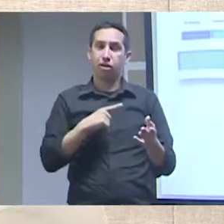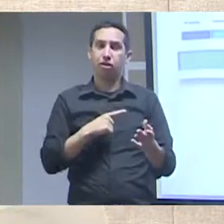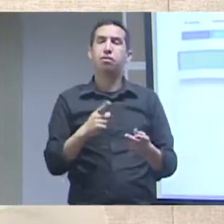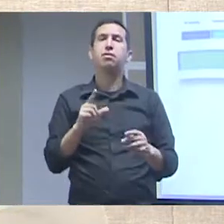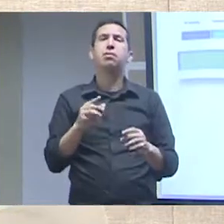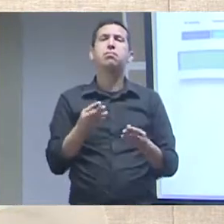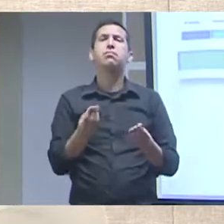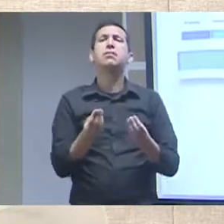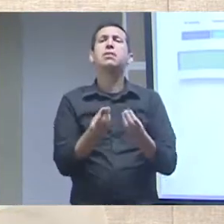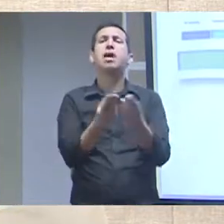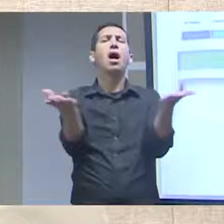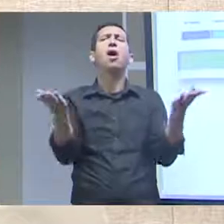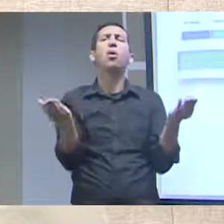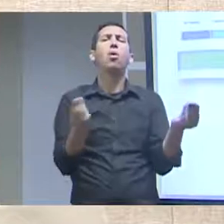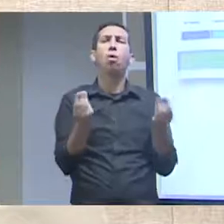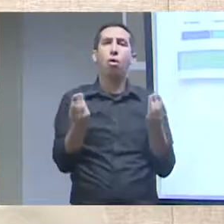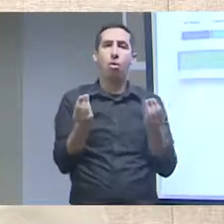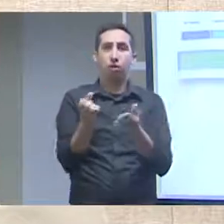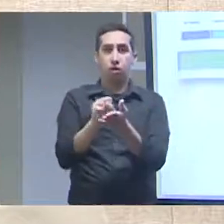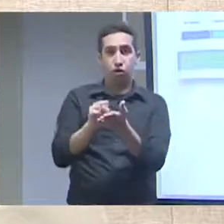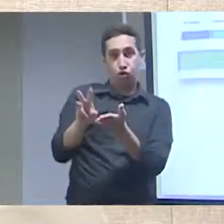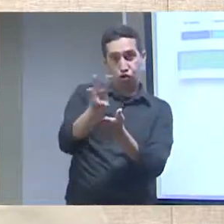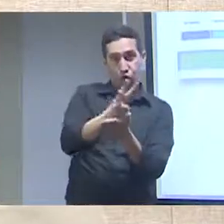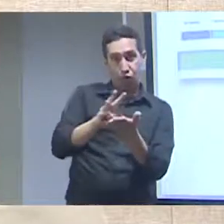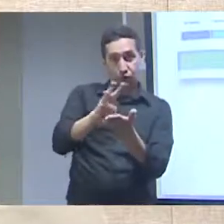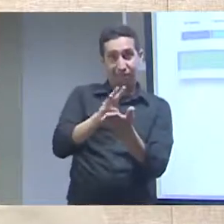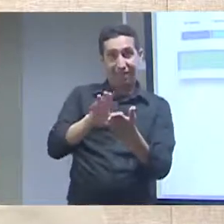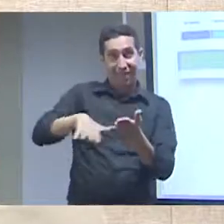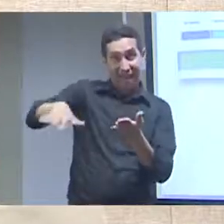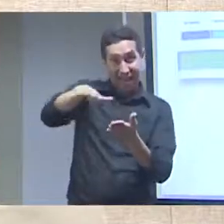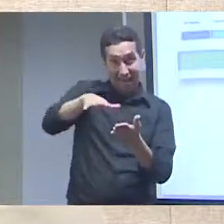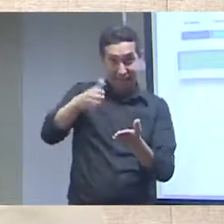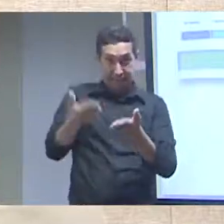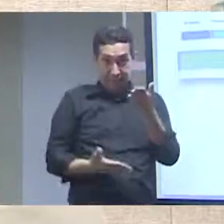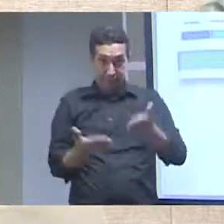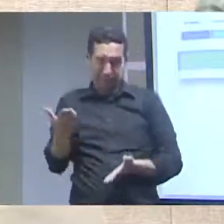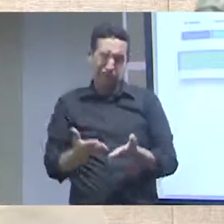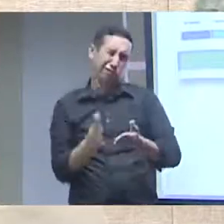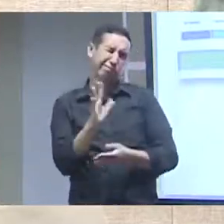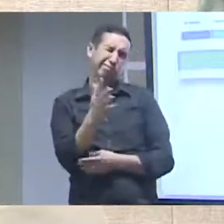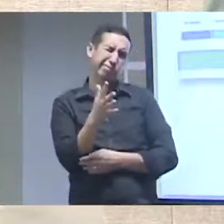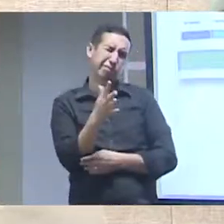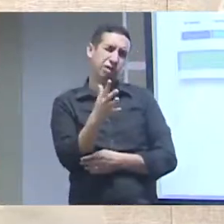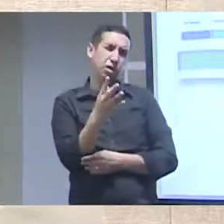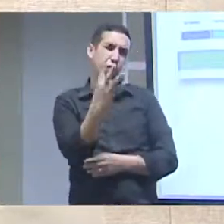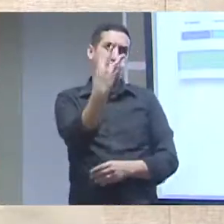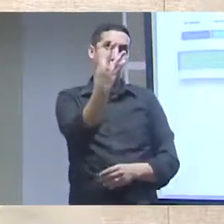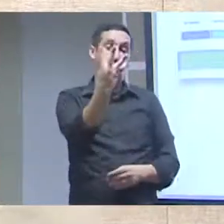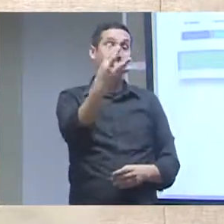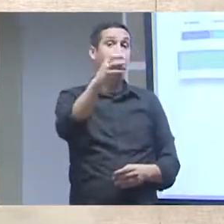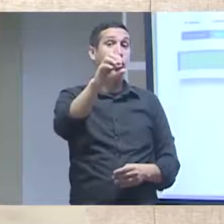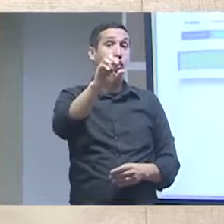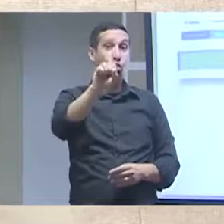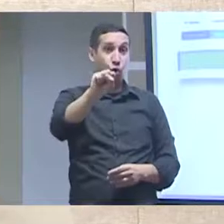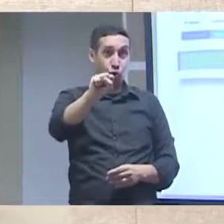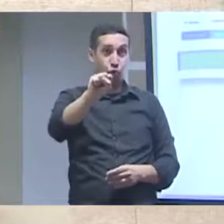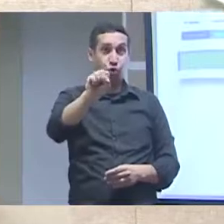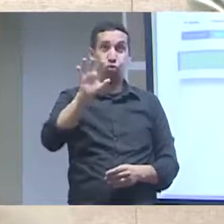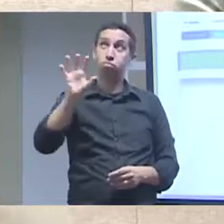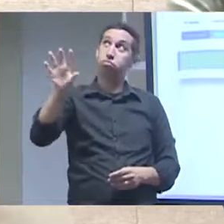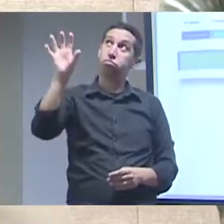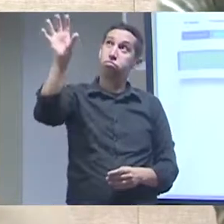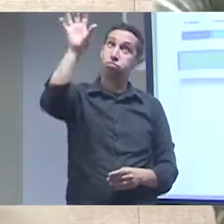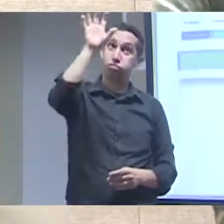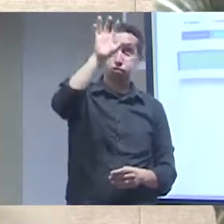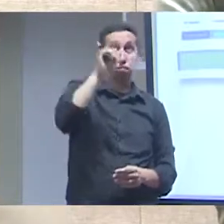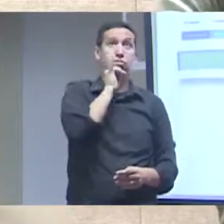software como serviço para mais de 48 herbários brasileiros inclusive o IBGE por exemplo